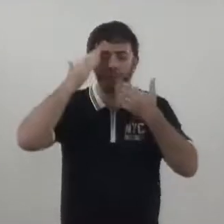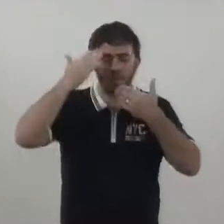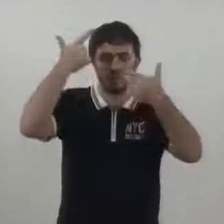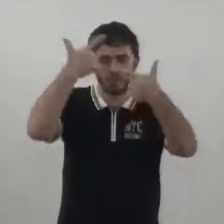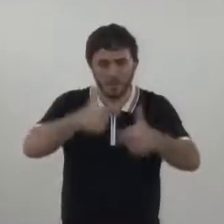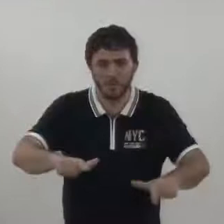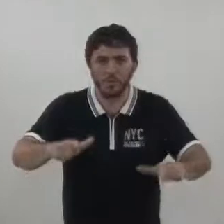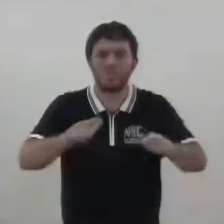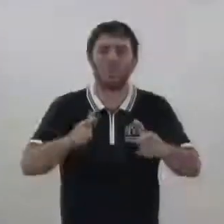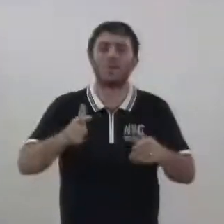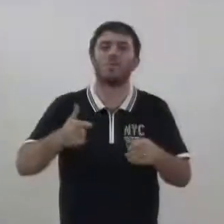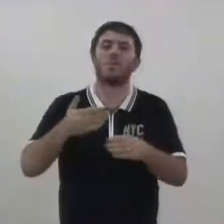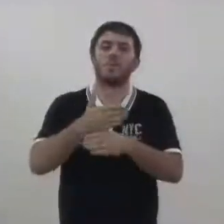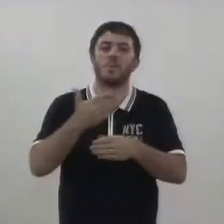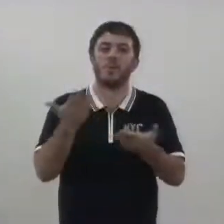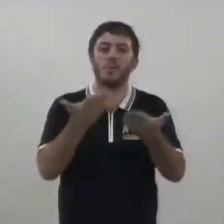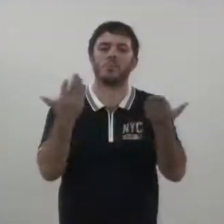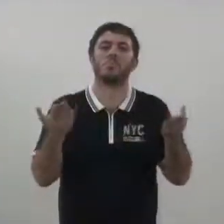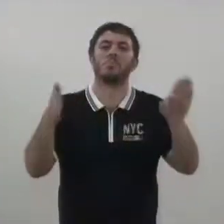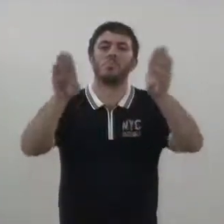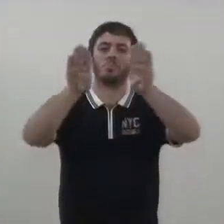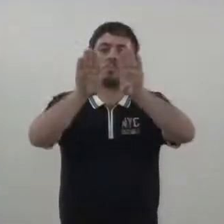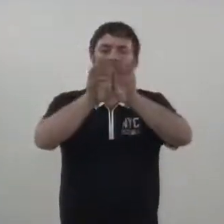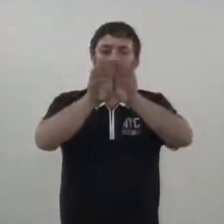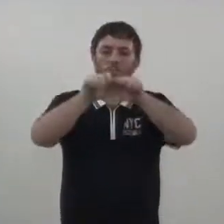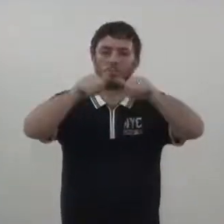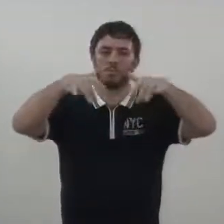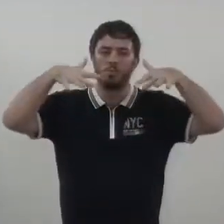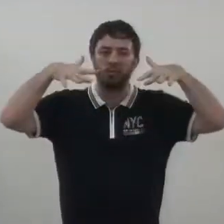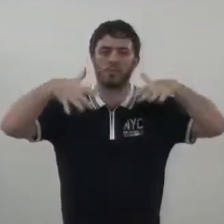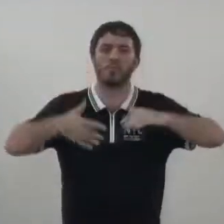mais uma vez a presença de todos e dou por encerrado a presente sessão.